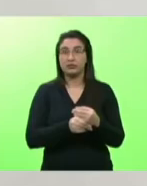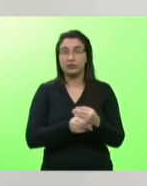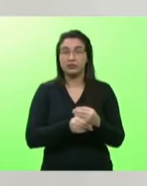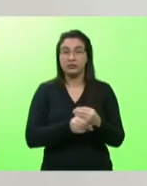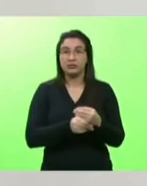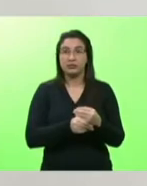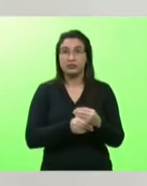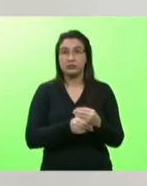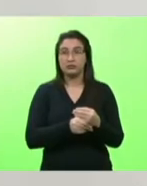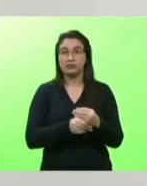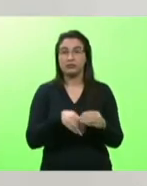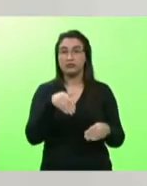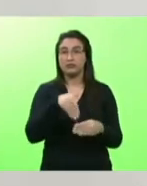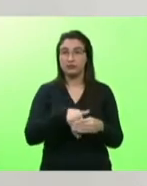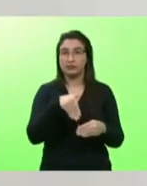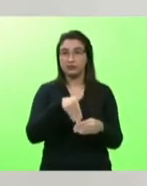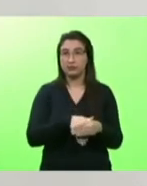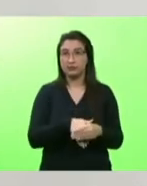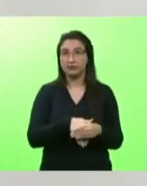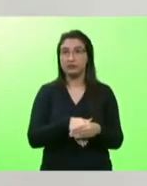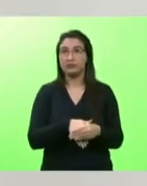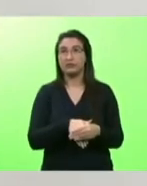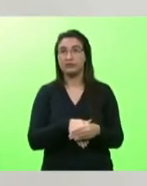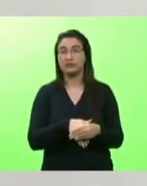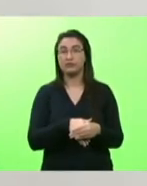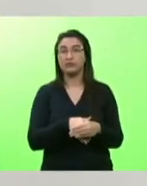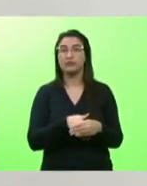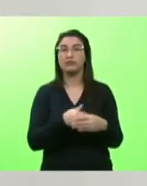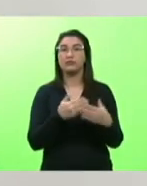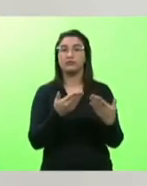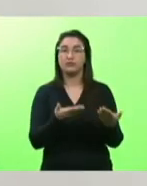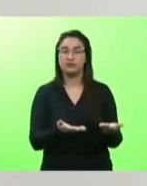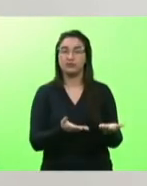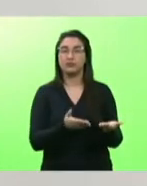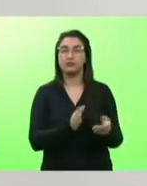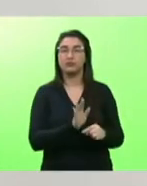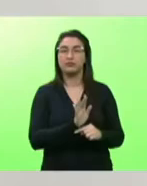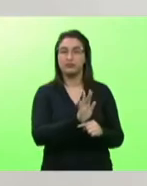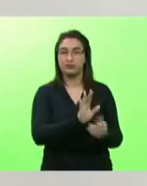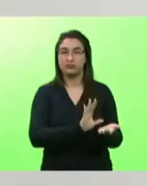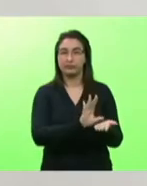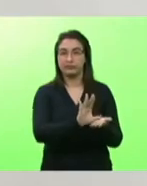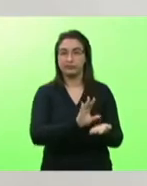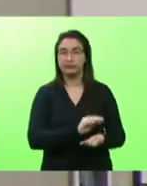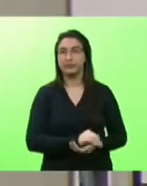no voto vista para compensar esses recursos era isso senhor presidente muito obrigado